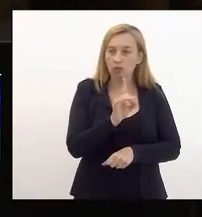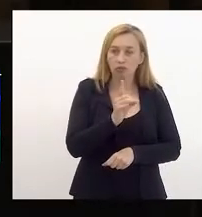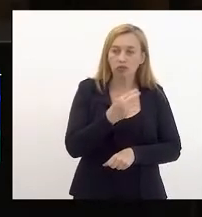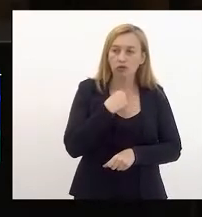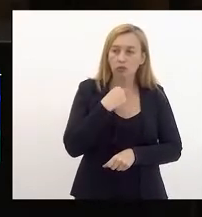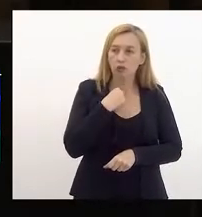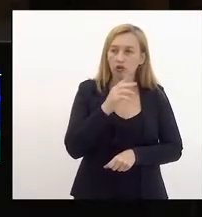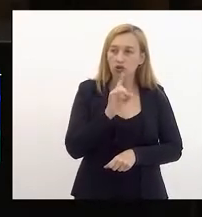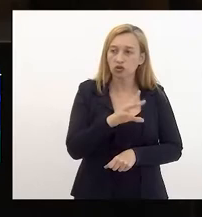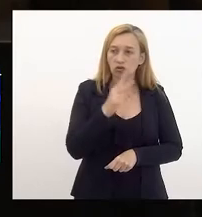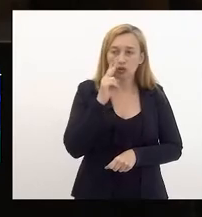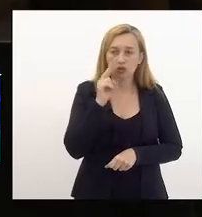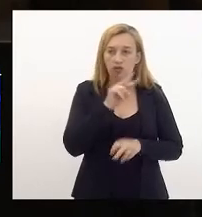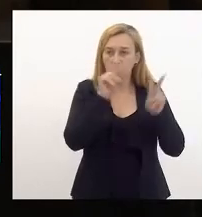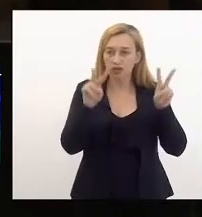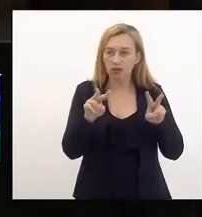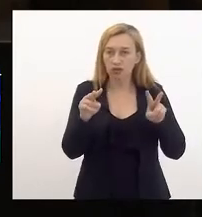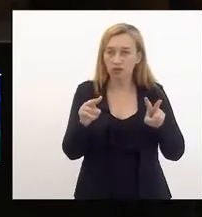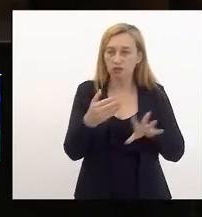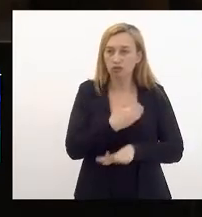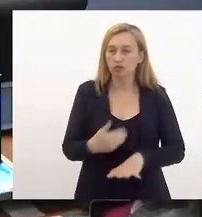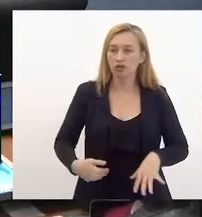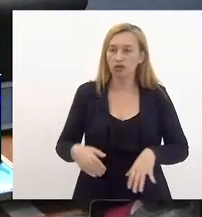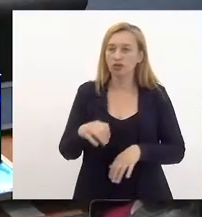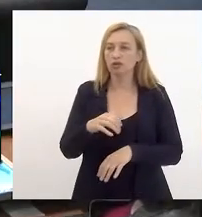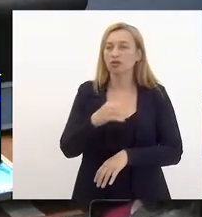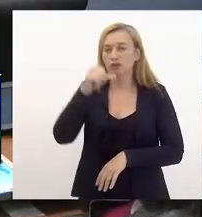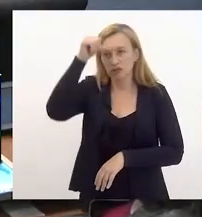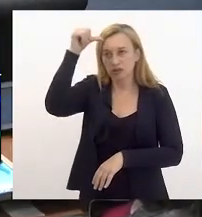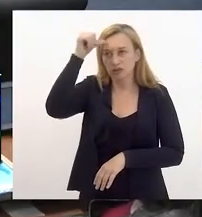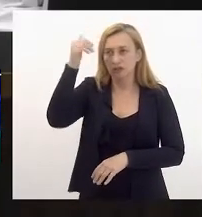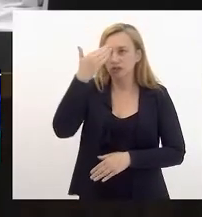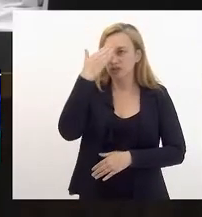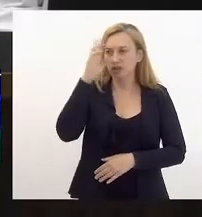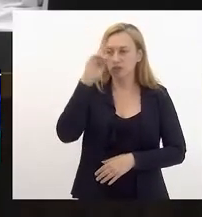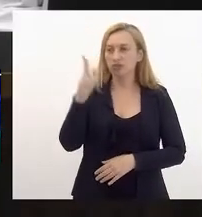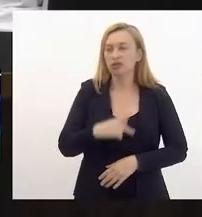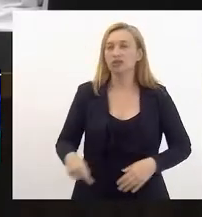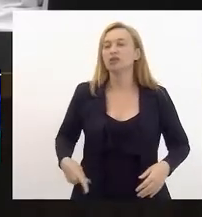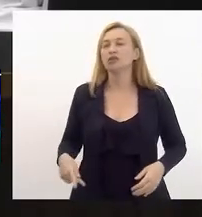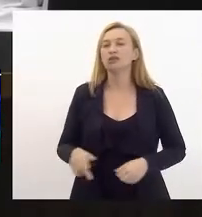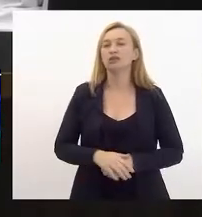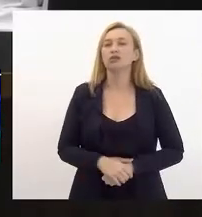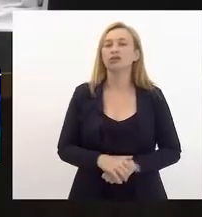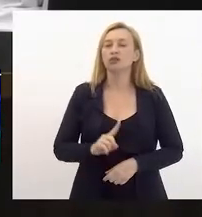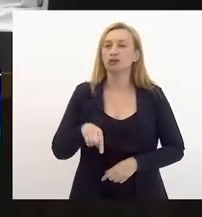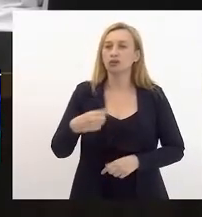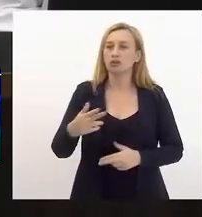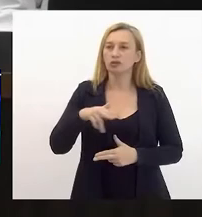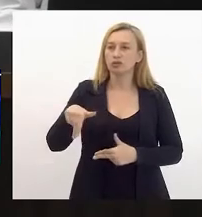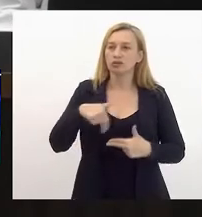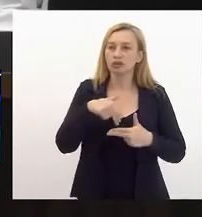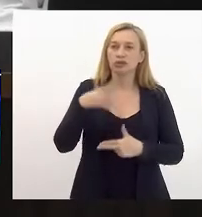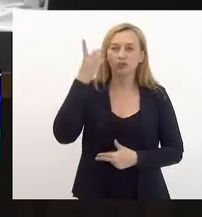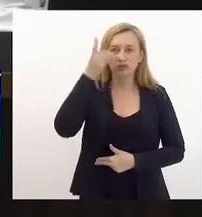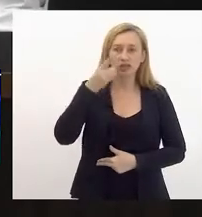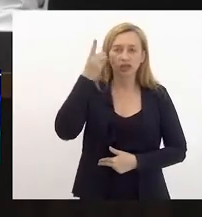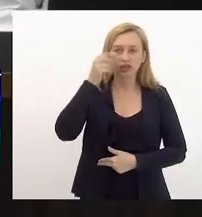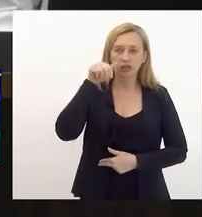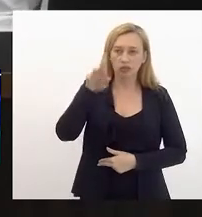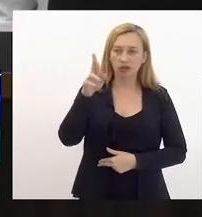governo Cláudio Castro muito obrigada seu presidente próximo próximo orador deputado Eliomar